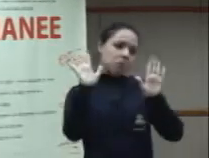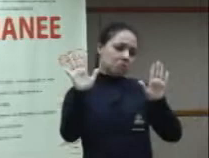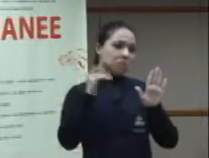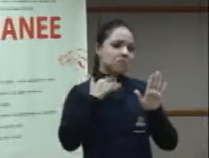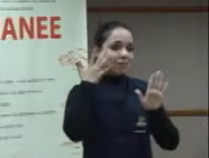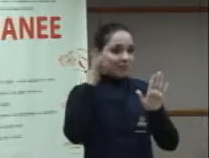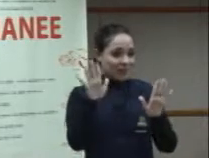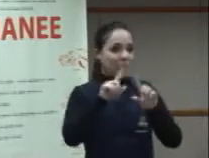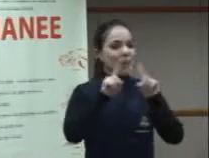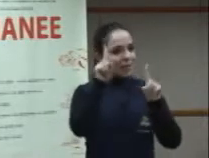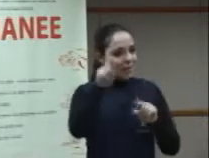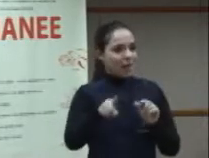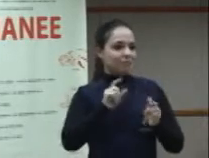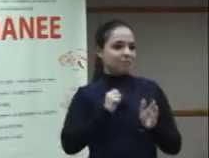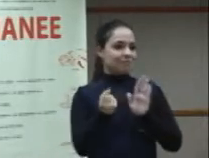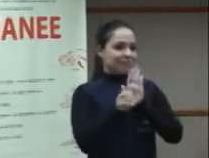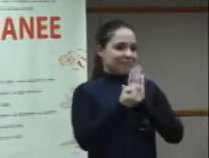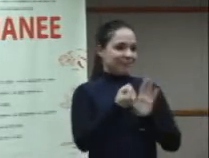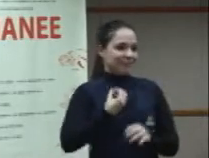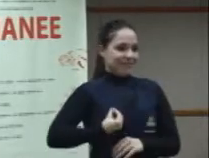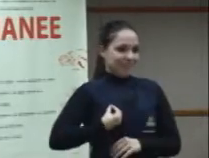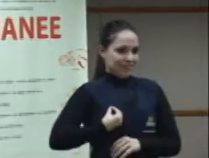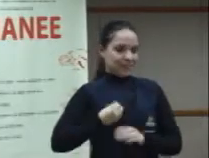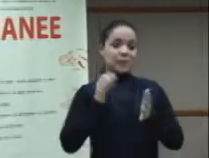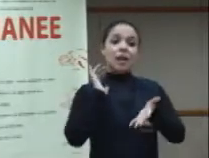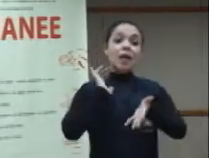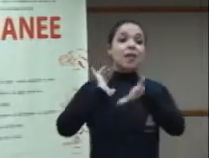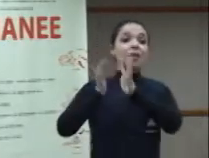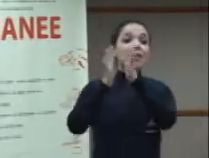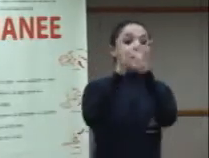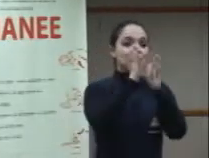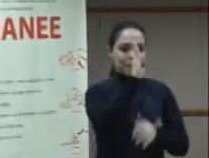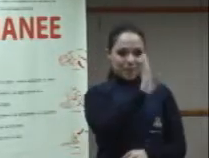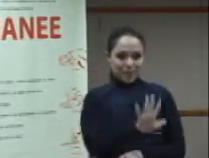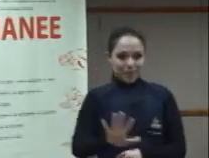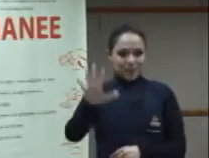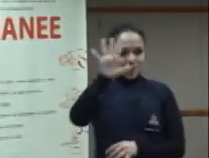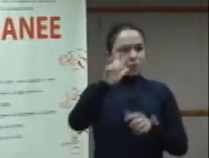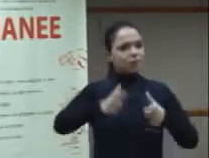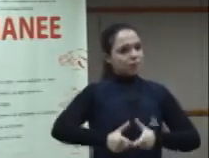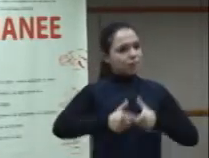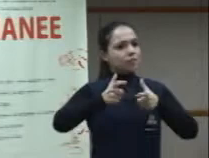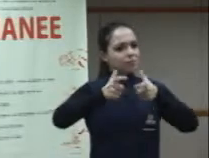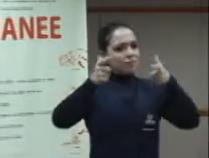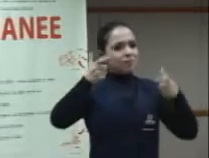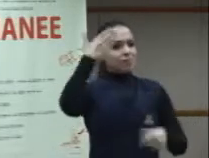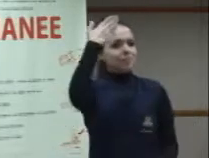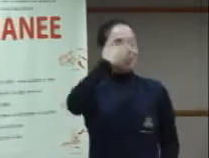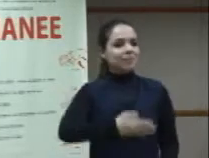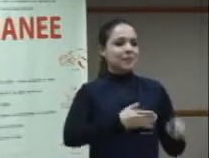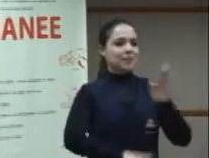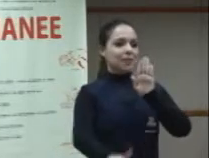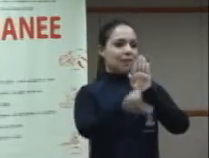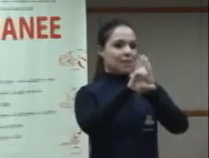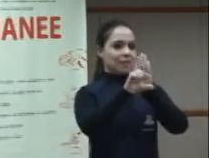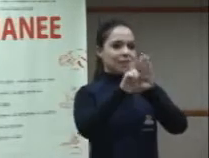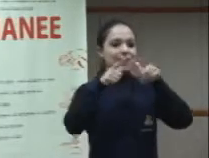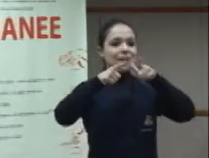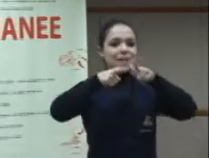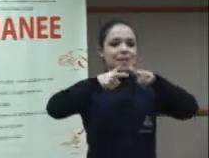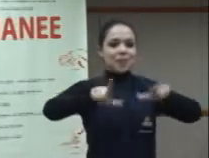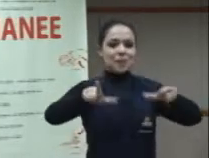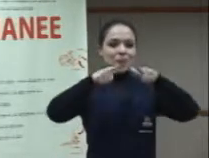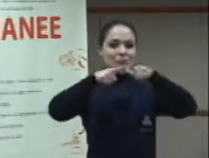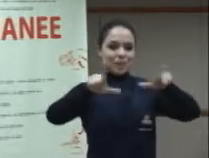marca. e a Libras hoje está tomando status e corpos de reconhecimento legal como língua